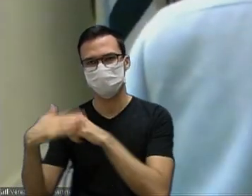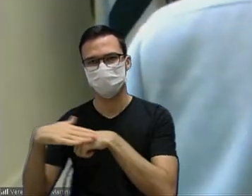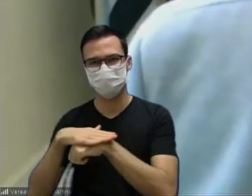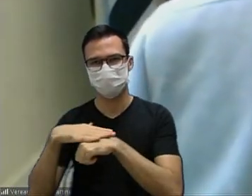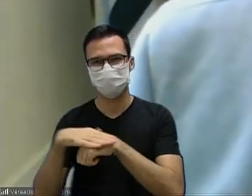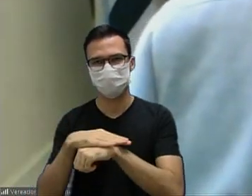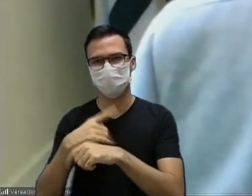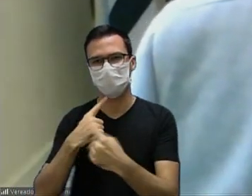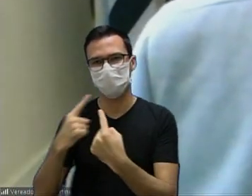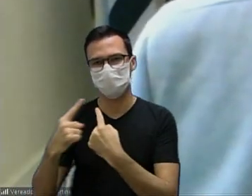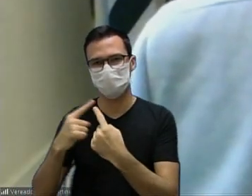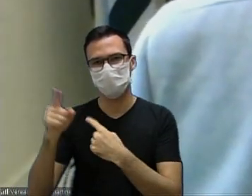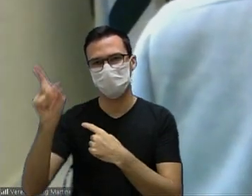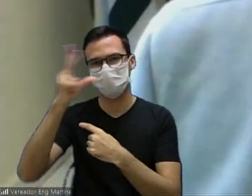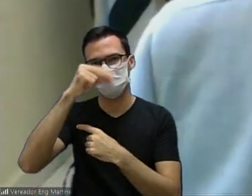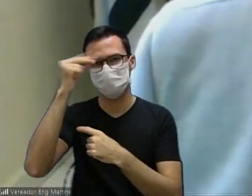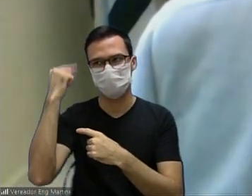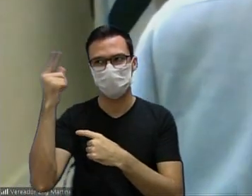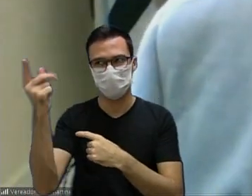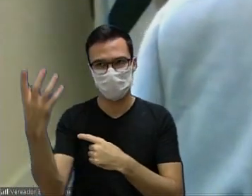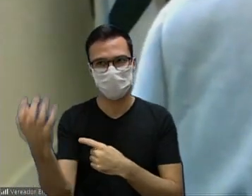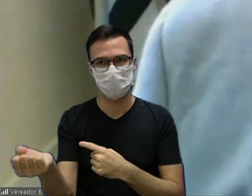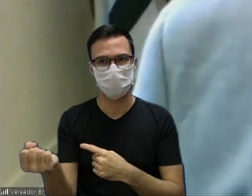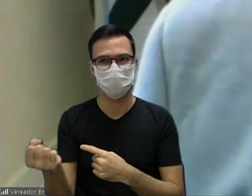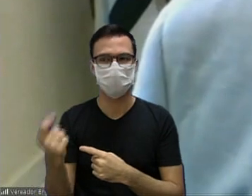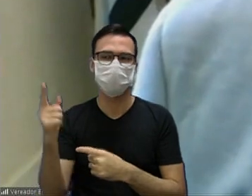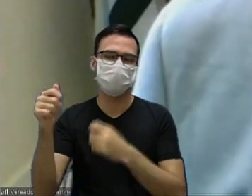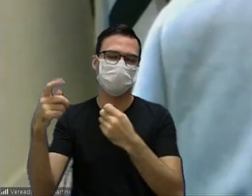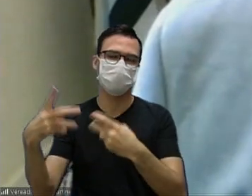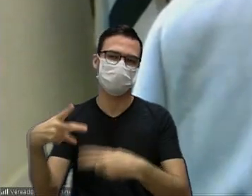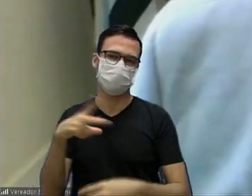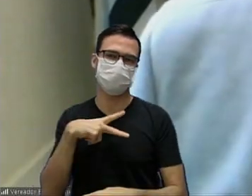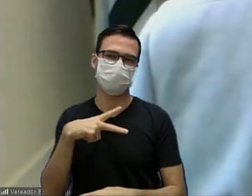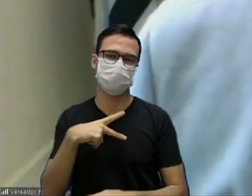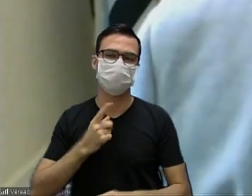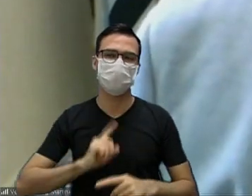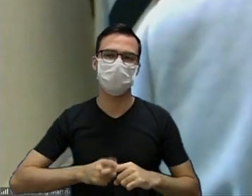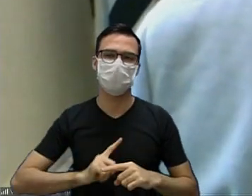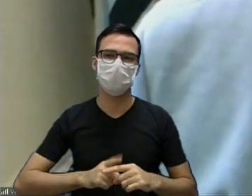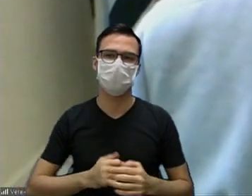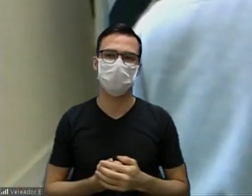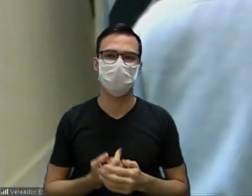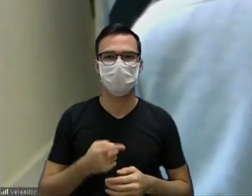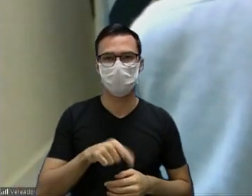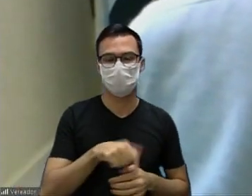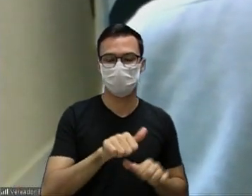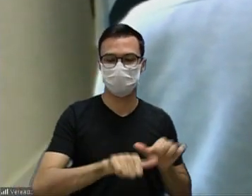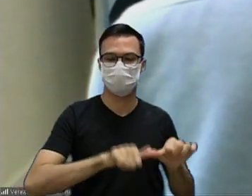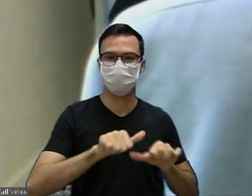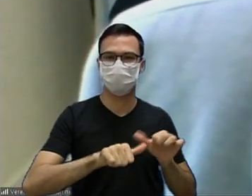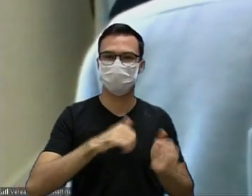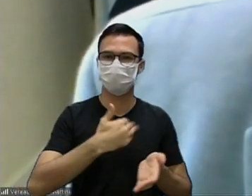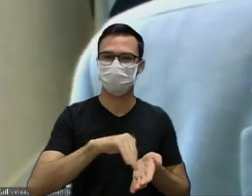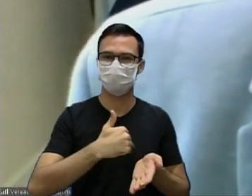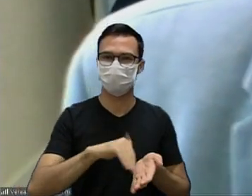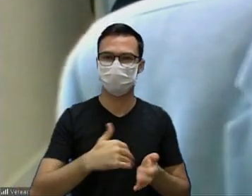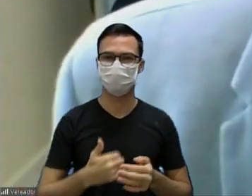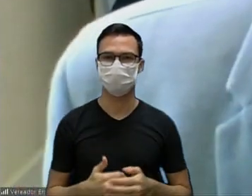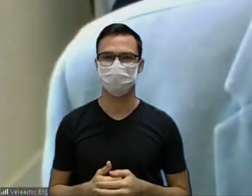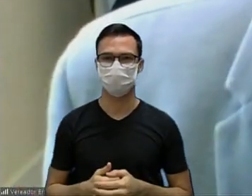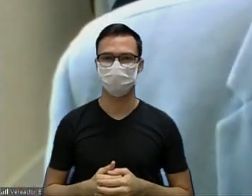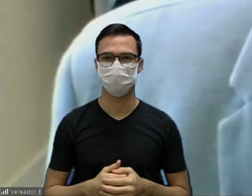verificar se ela encampa realmente e explicar pessoalmente até porque mudou o secretário nosso